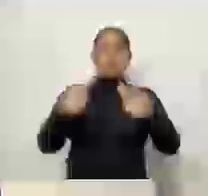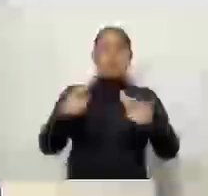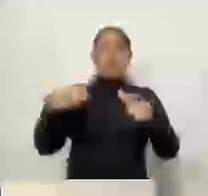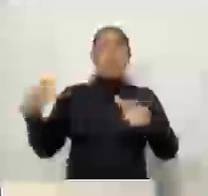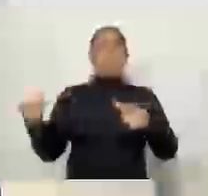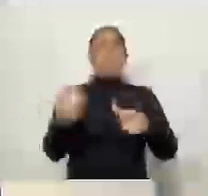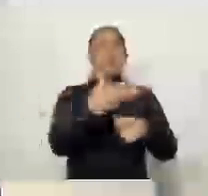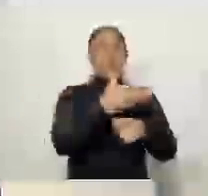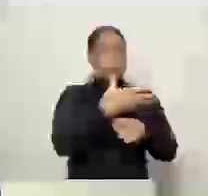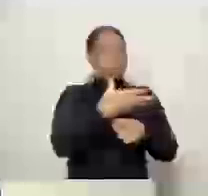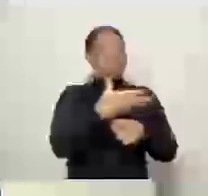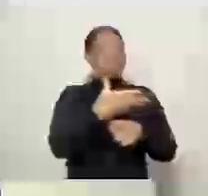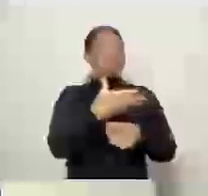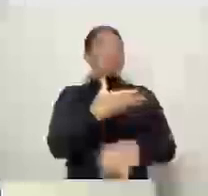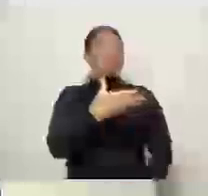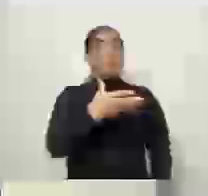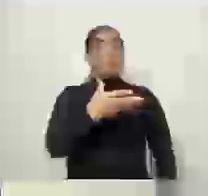agora,